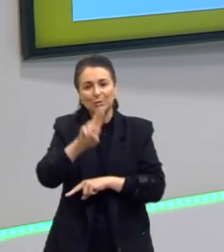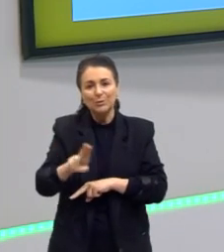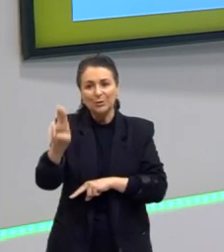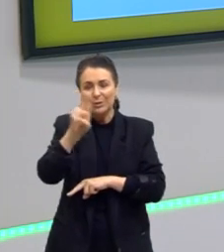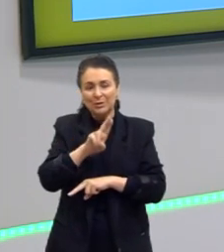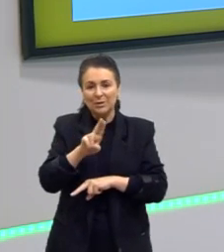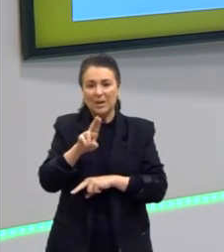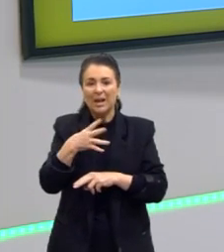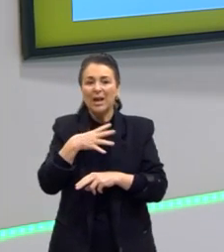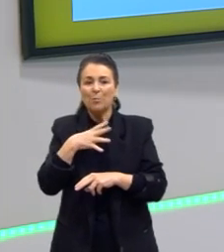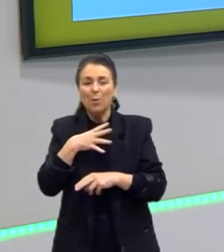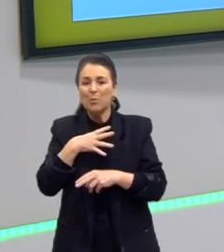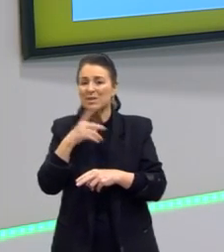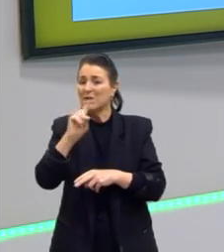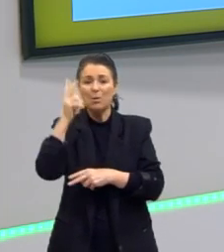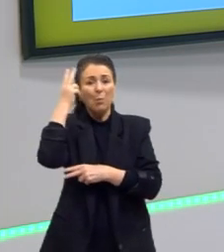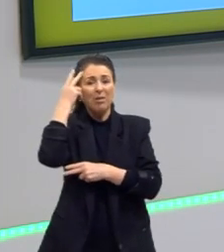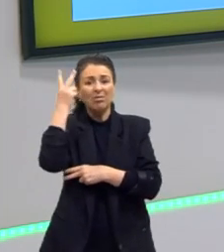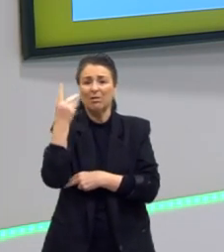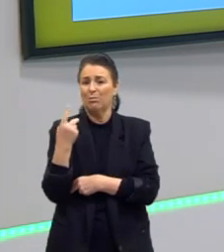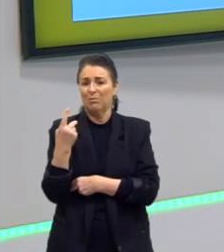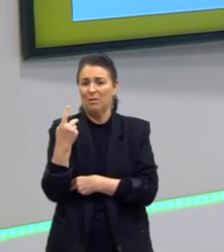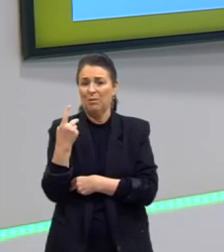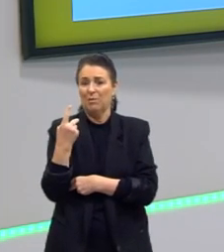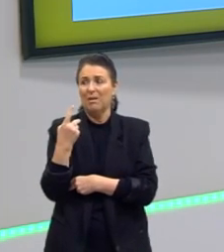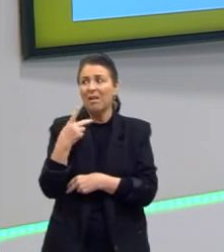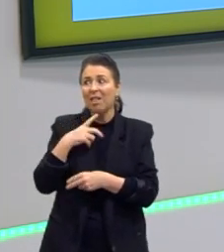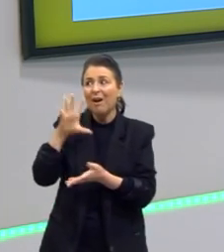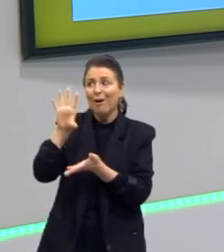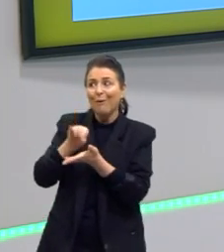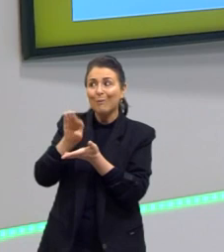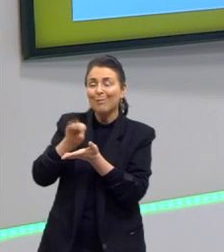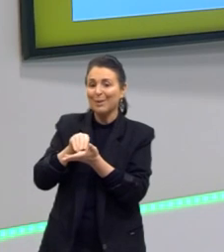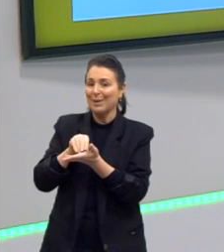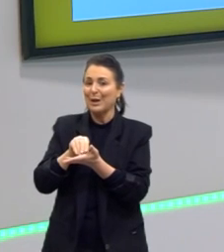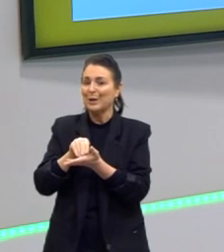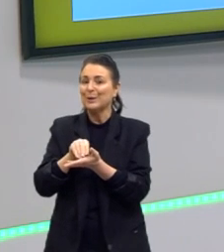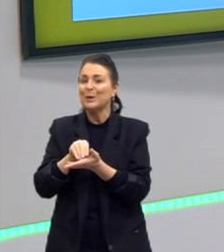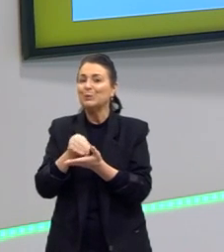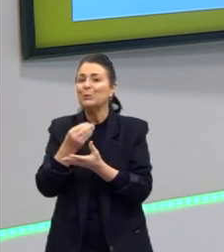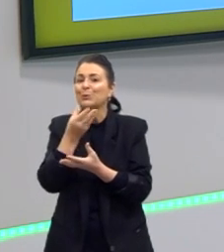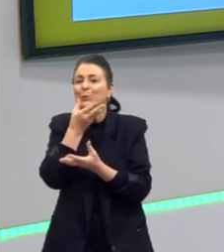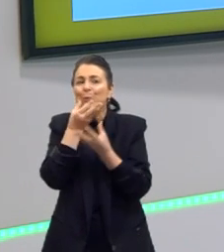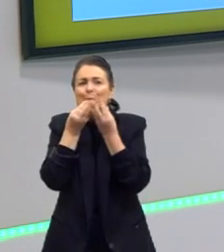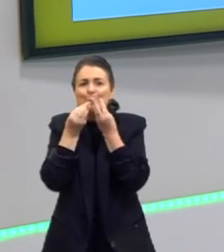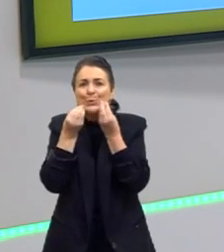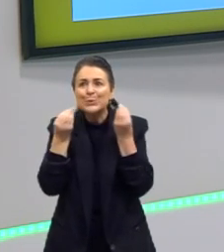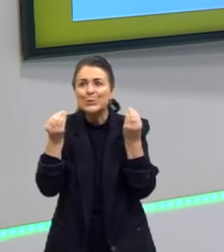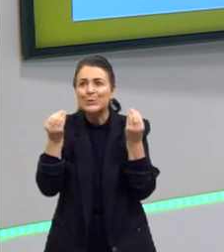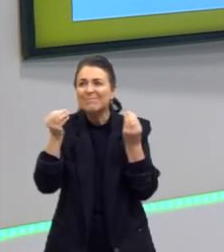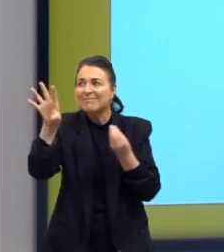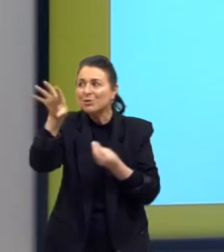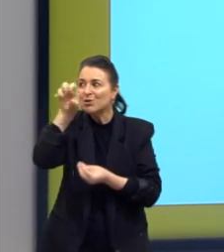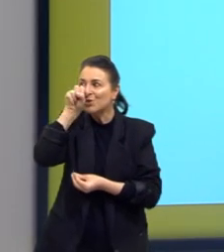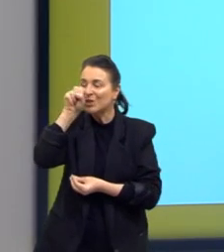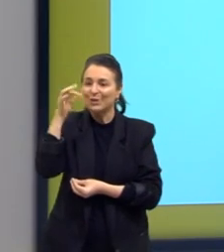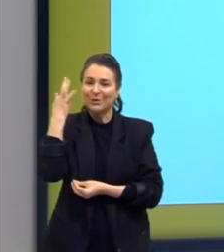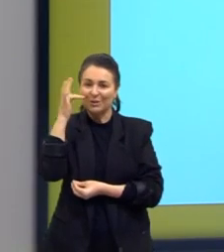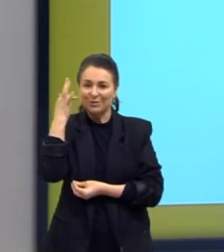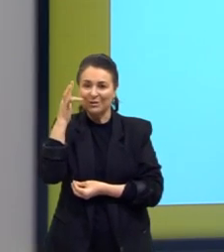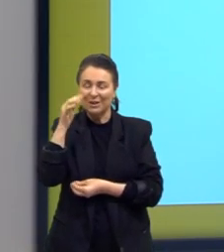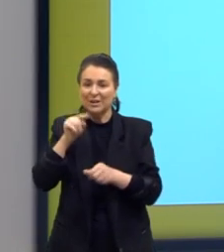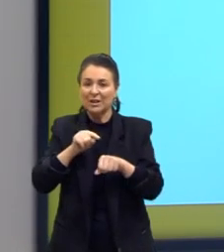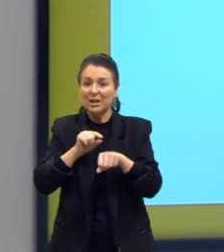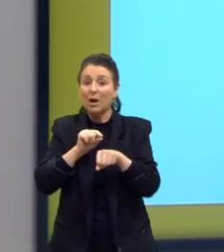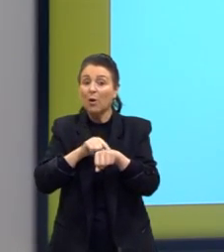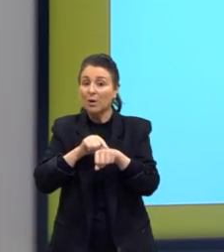artificiais, que vão imitar o gosto e o cheiro da frutinha. Por isso, na fabricação de